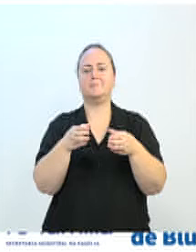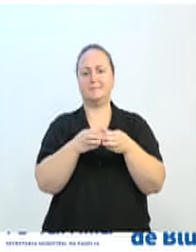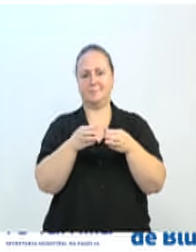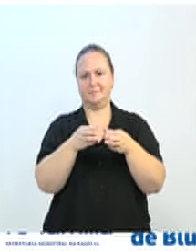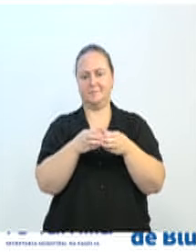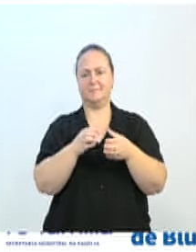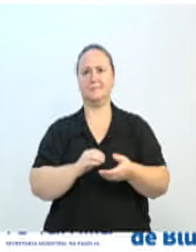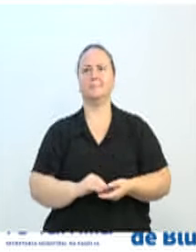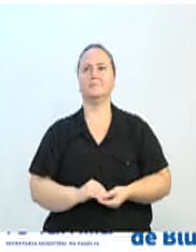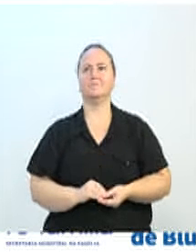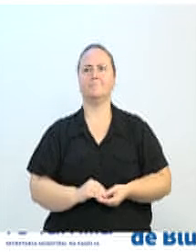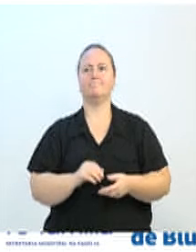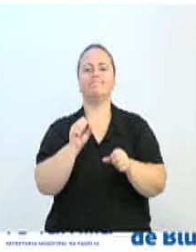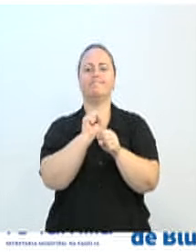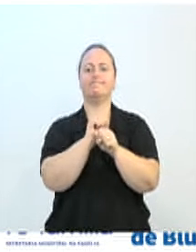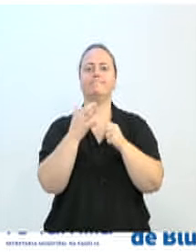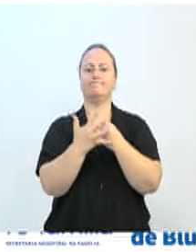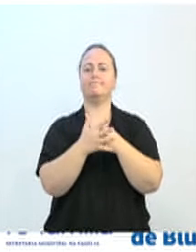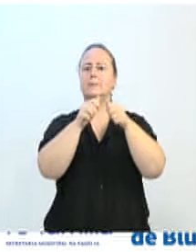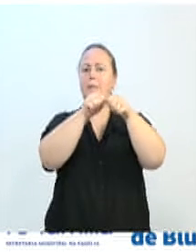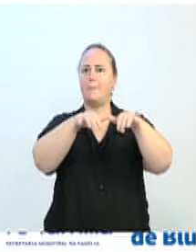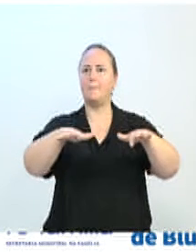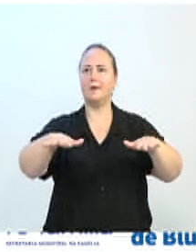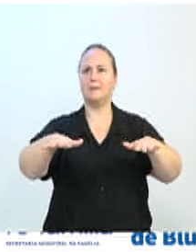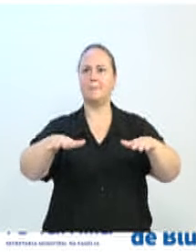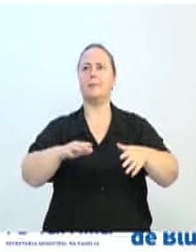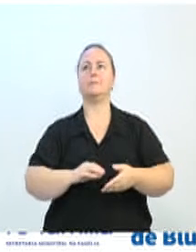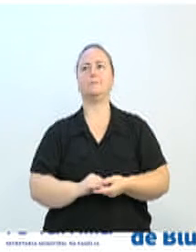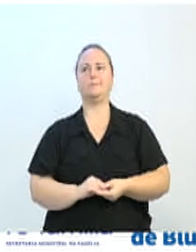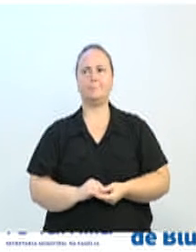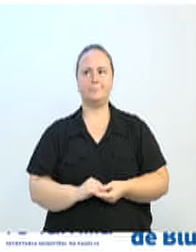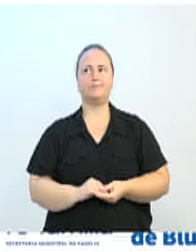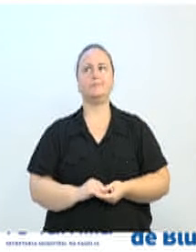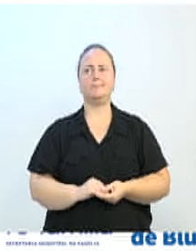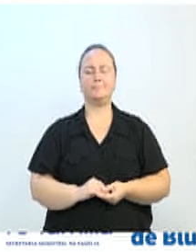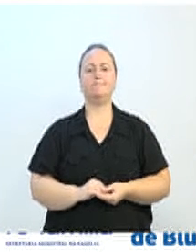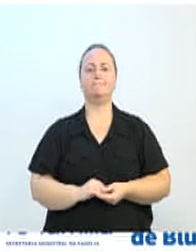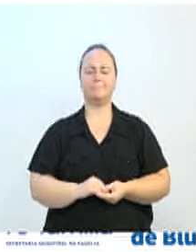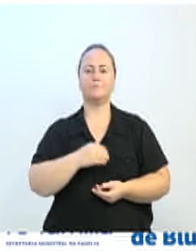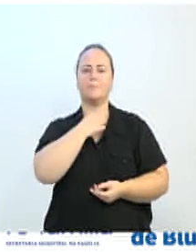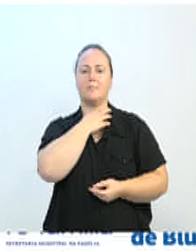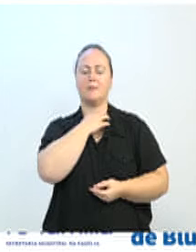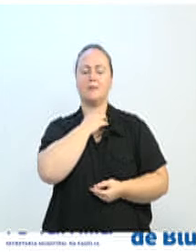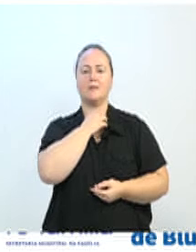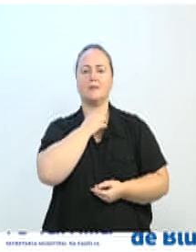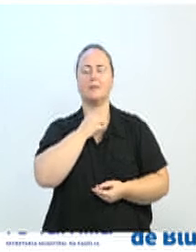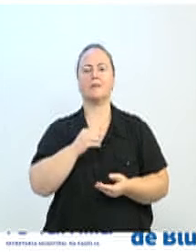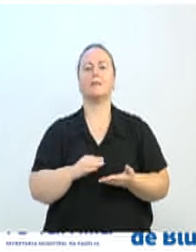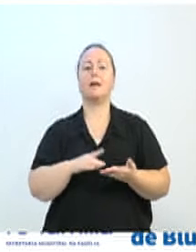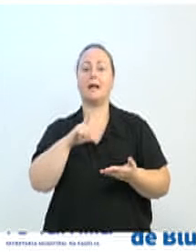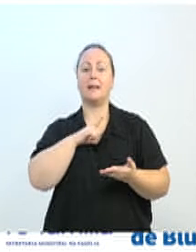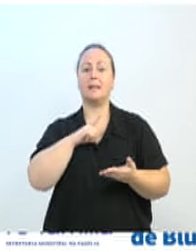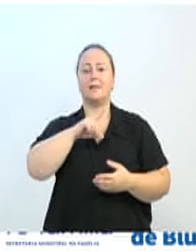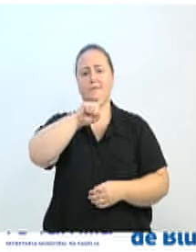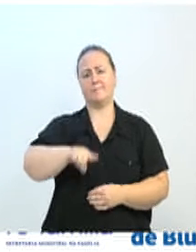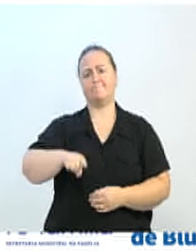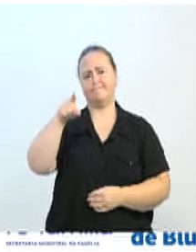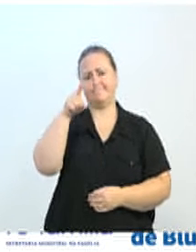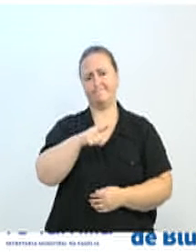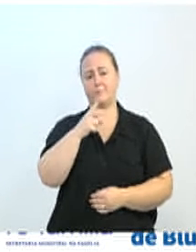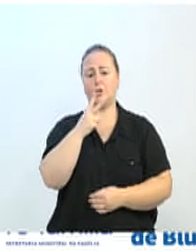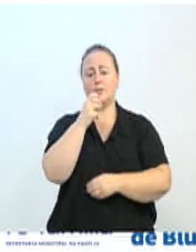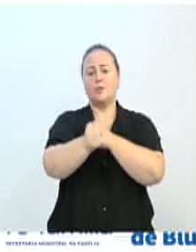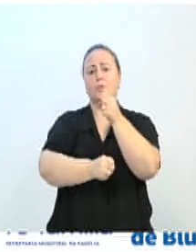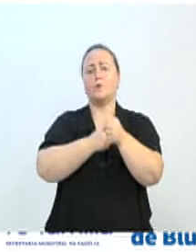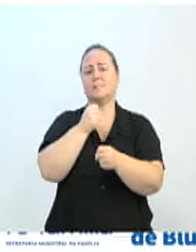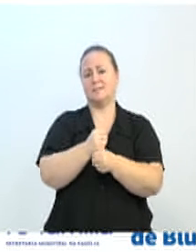A pandemia. A pandemia. Houve o cancelamento da Feira da Amizade nos anos 2020 e